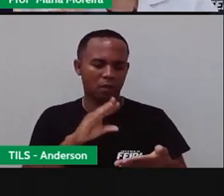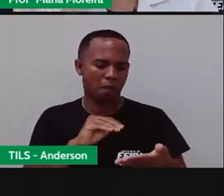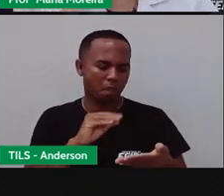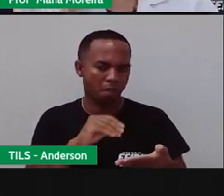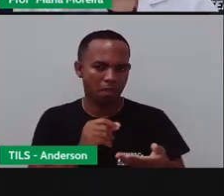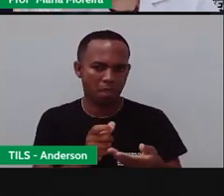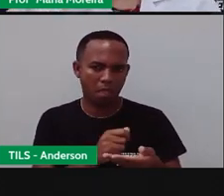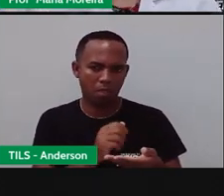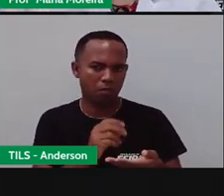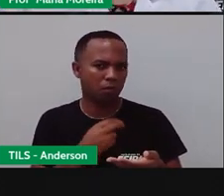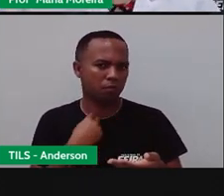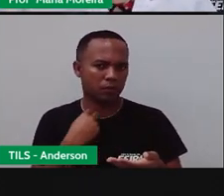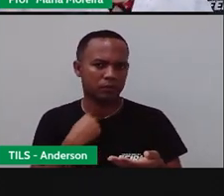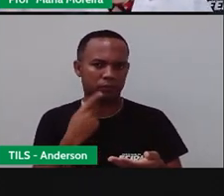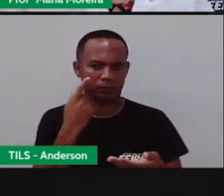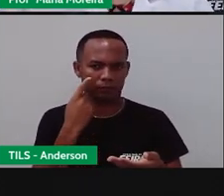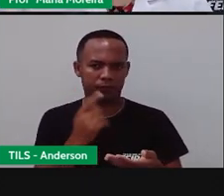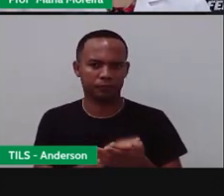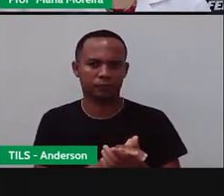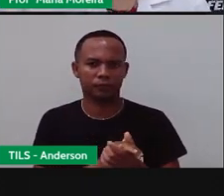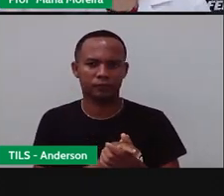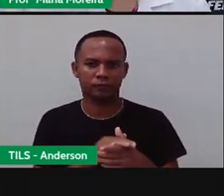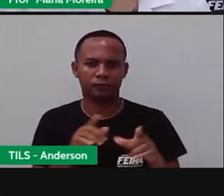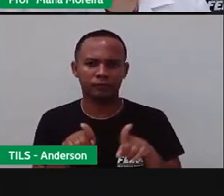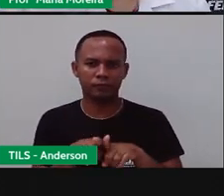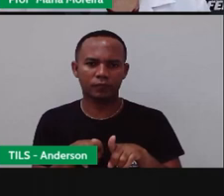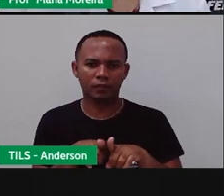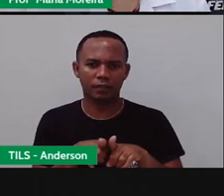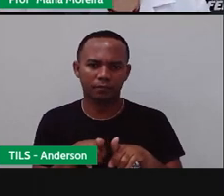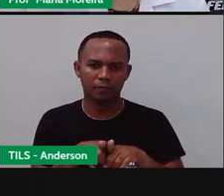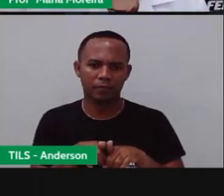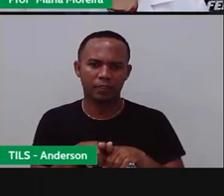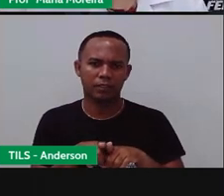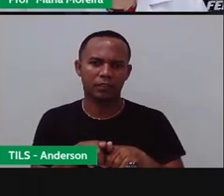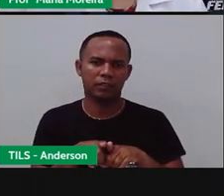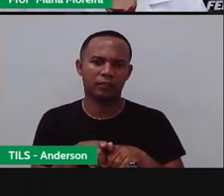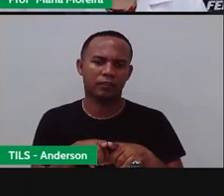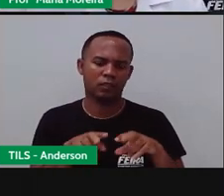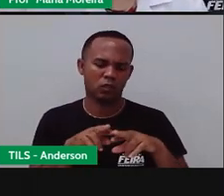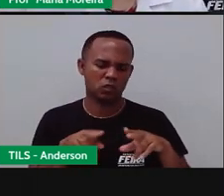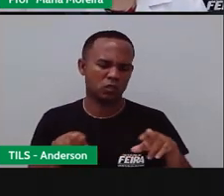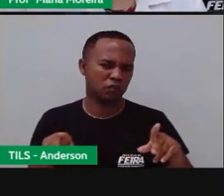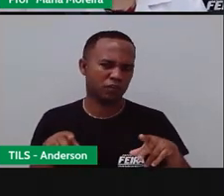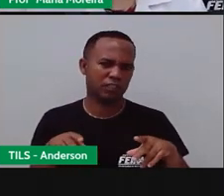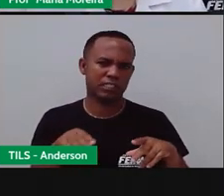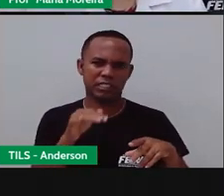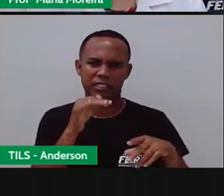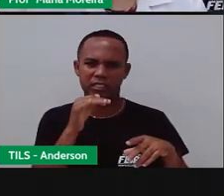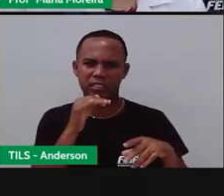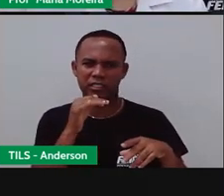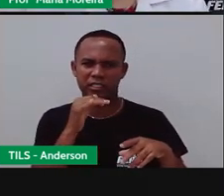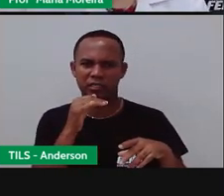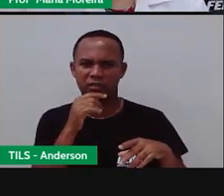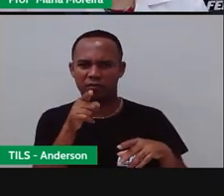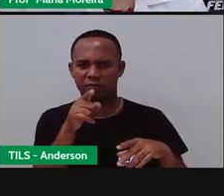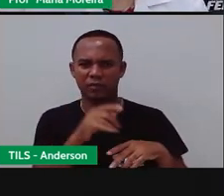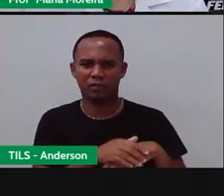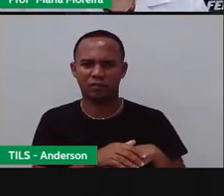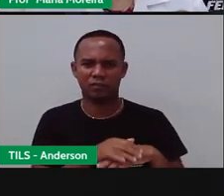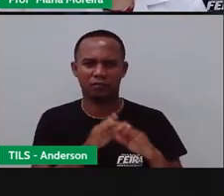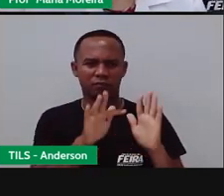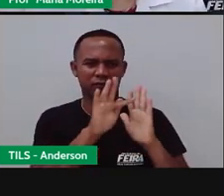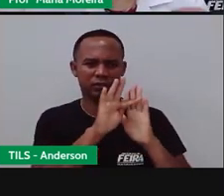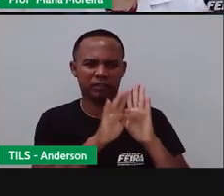tocar. Tá? Bom, estamos falando de vestígios concretos produzidos por mãos humanas. Como exemplo, como